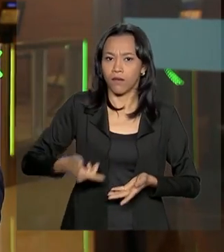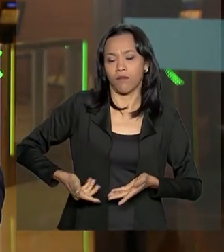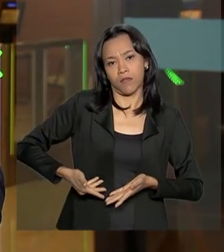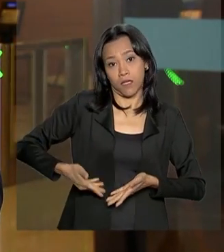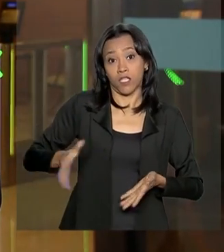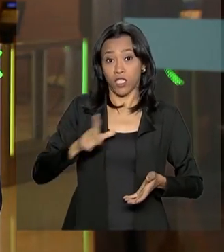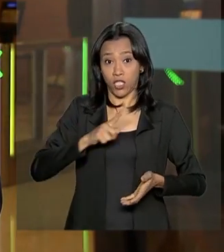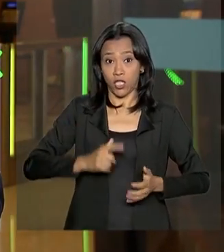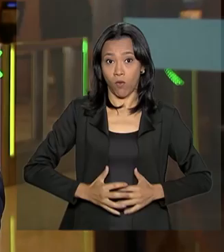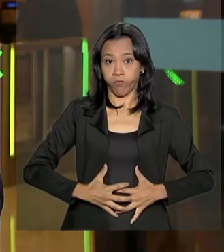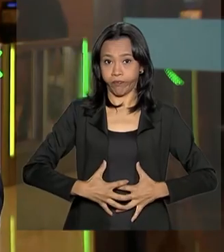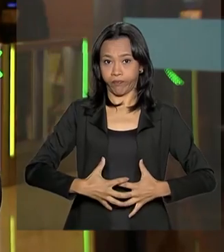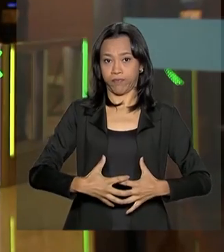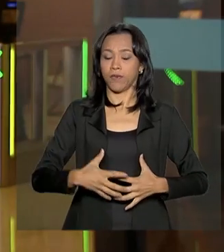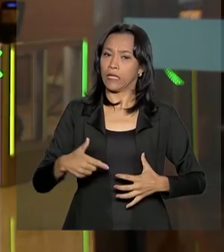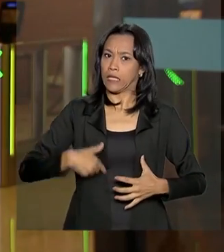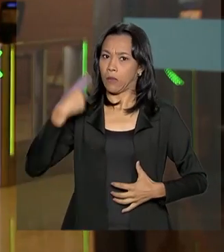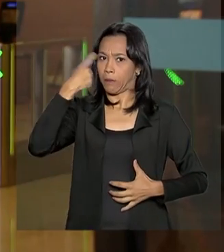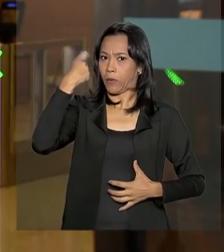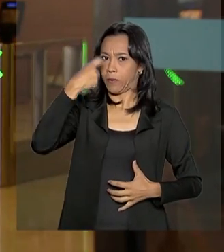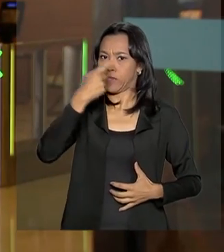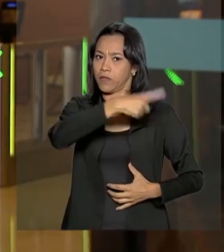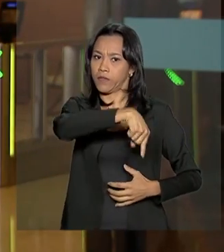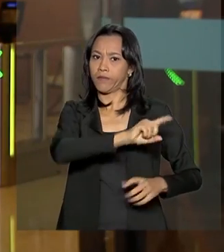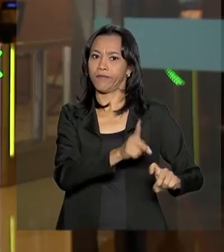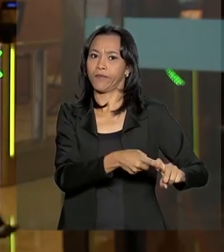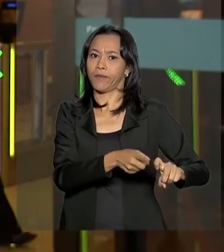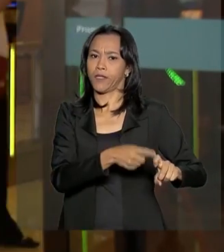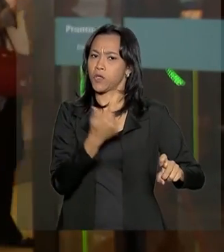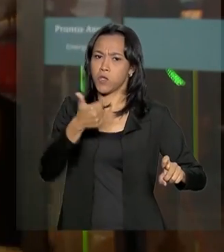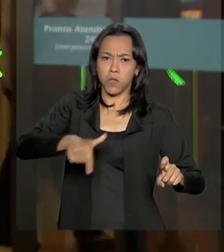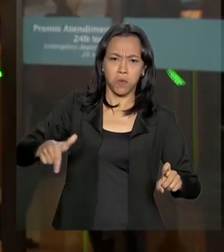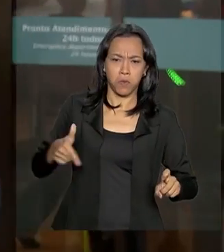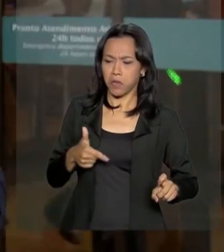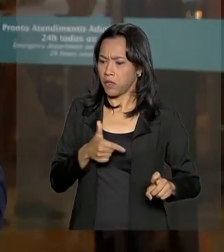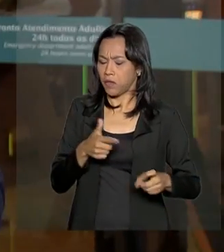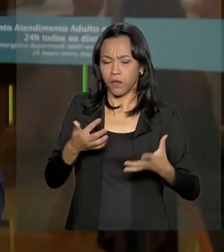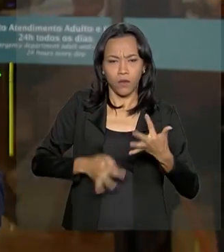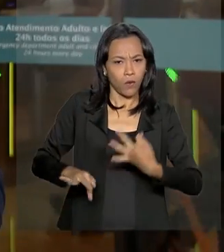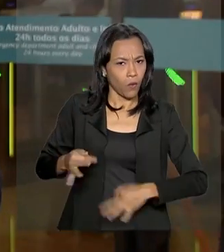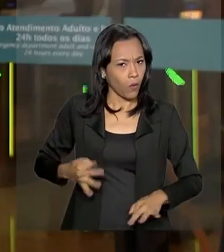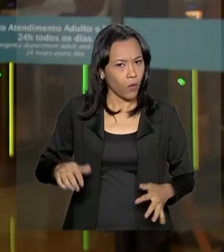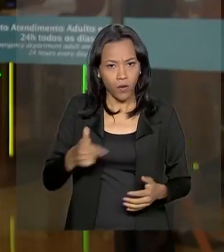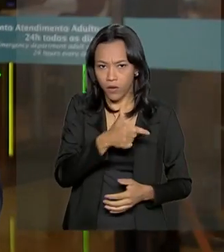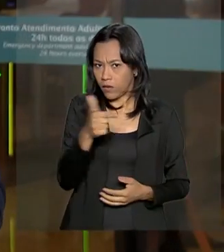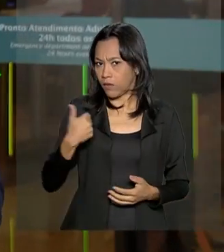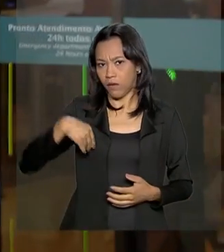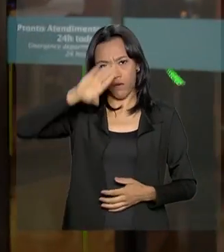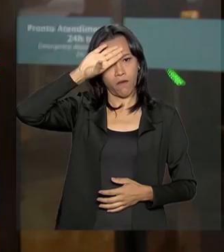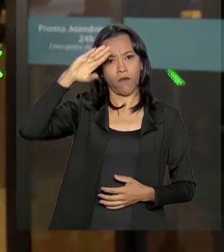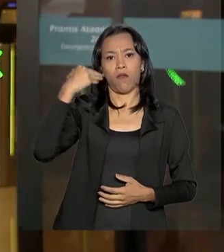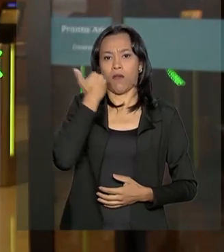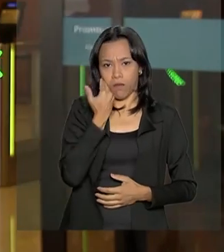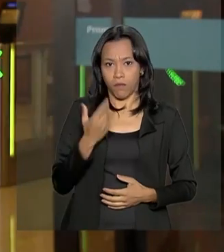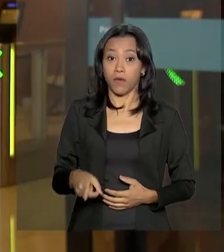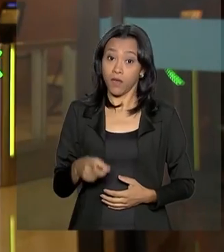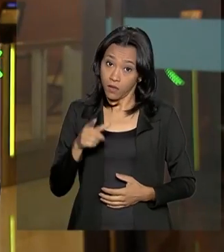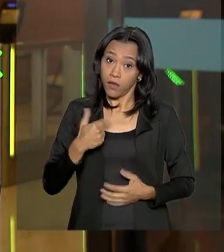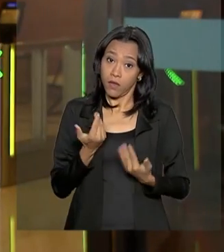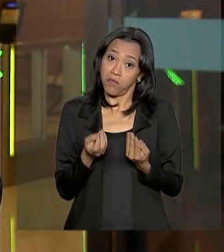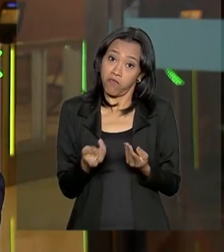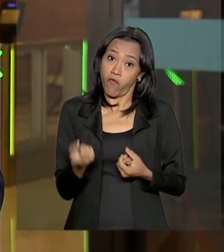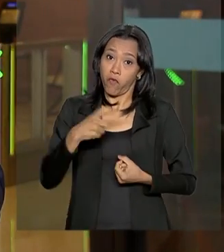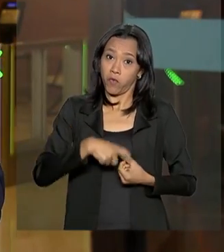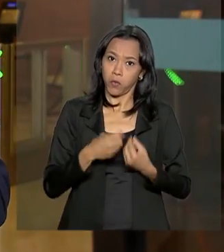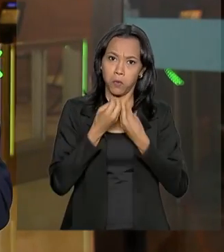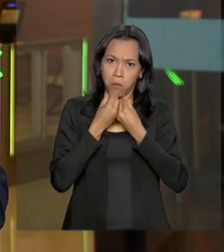líquidos no abdômen, que era uma preocupação da equipe médica. Ele está sem dor, sem febre e teve também aumento das atividades do intestino, que